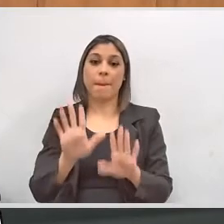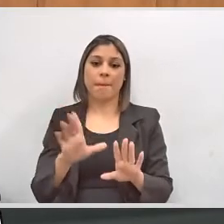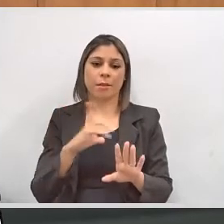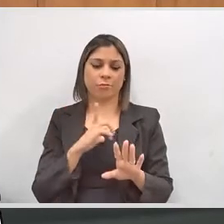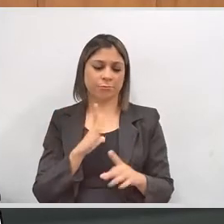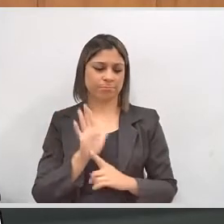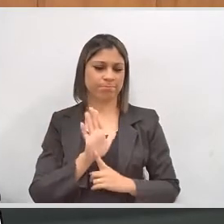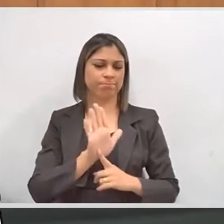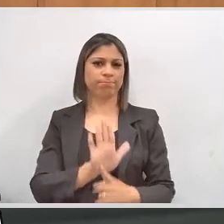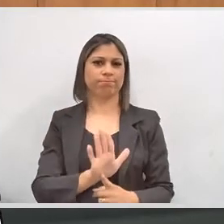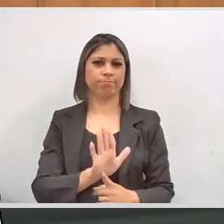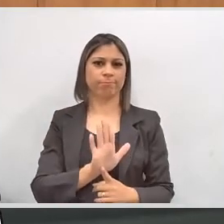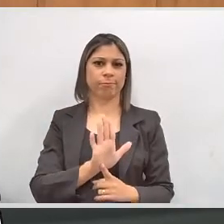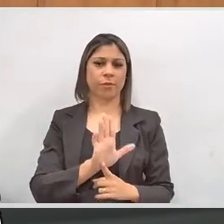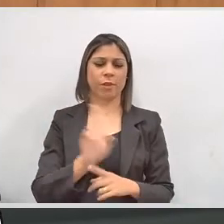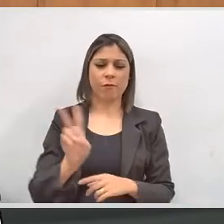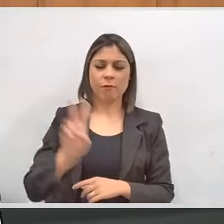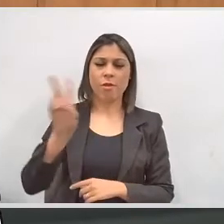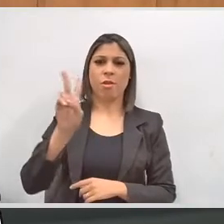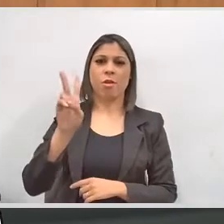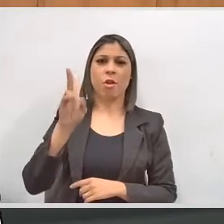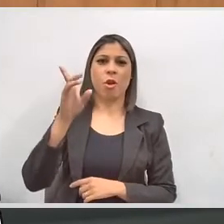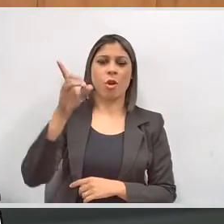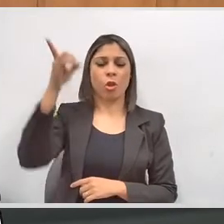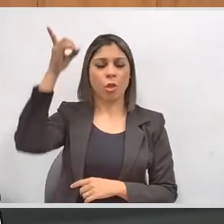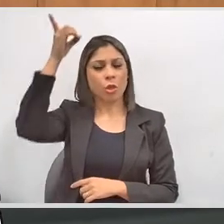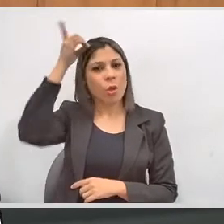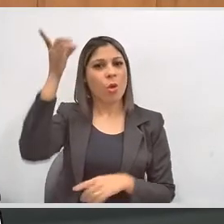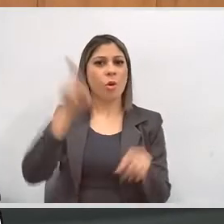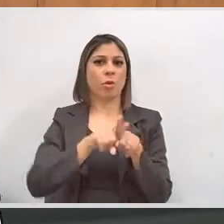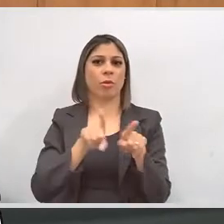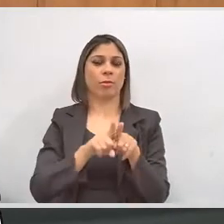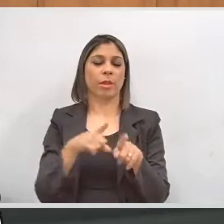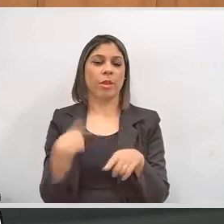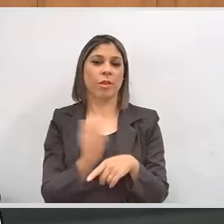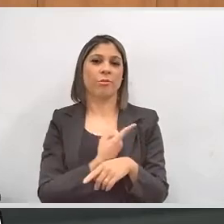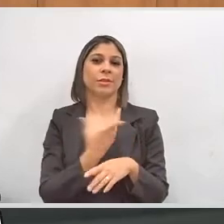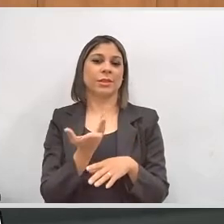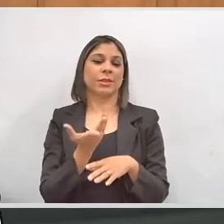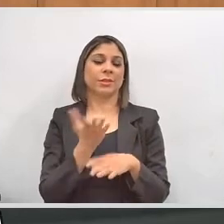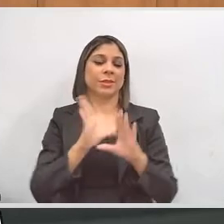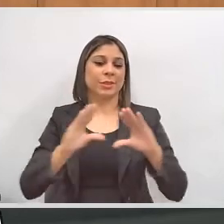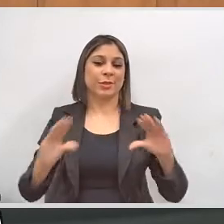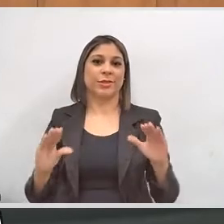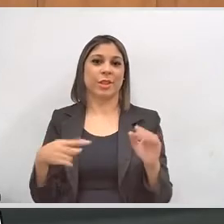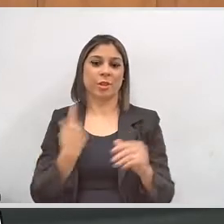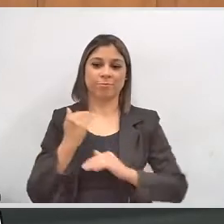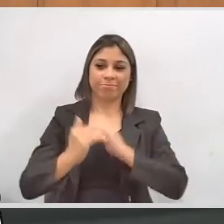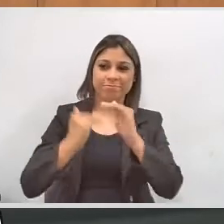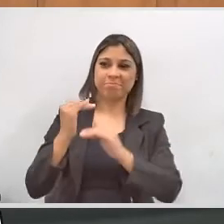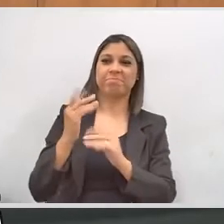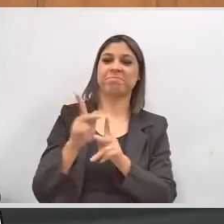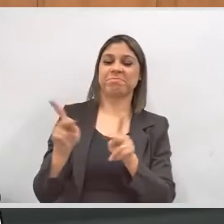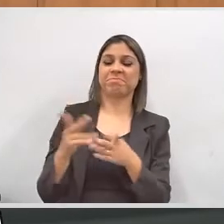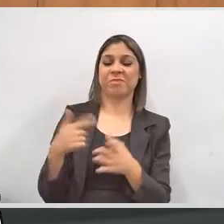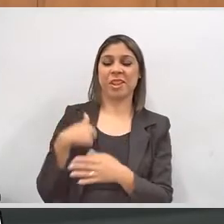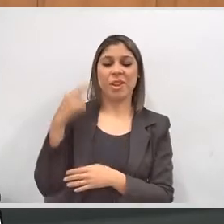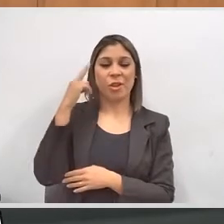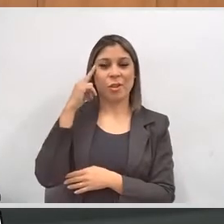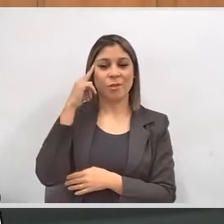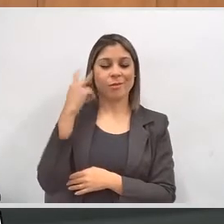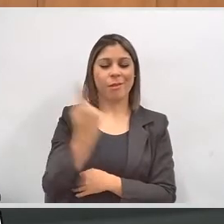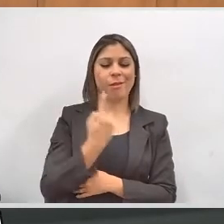talentos, seus valores, seus dons. Isso nos deixa muito tranquilos e nós estamos também avançando, professora,